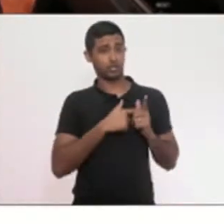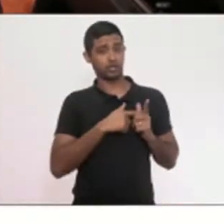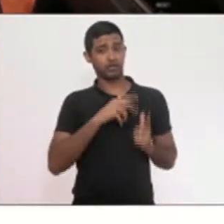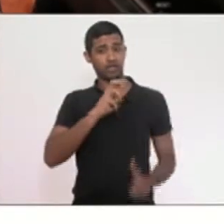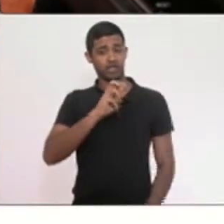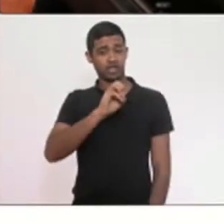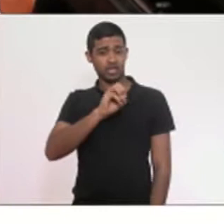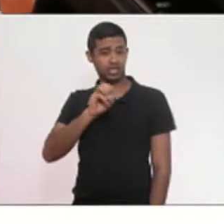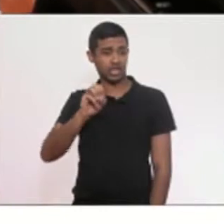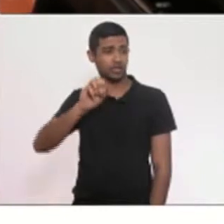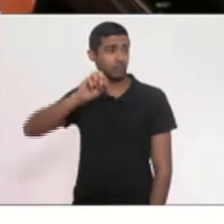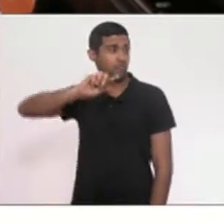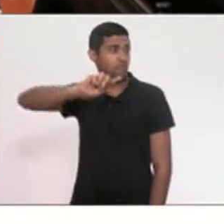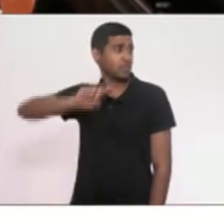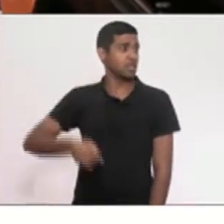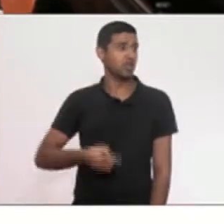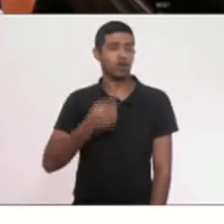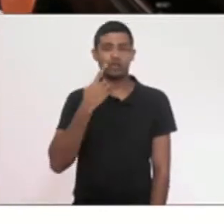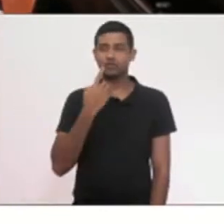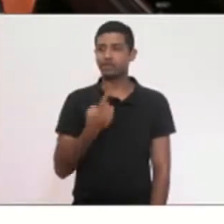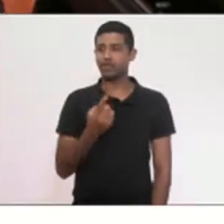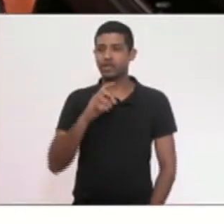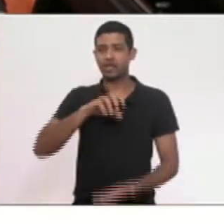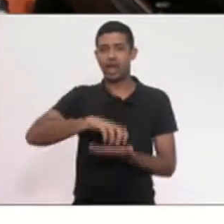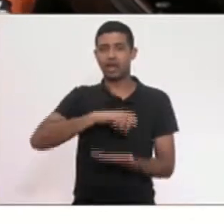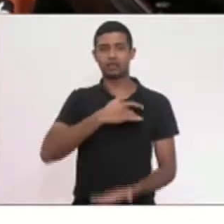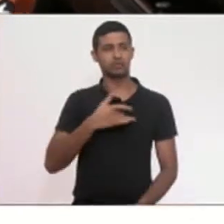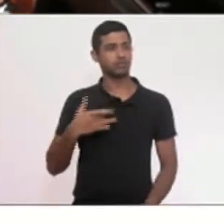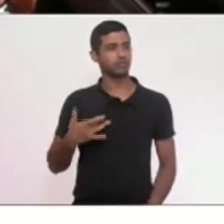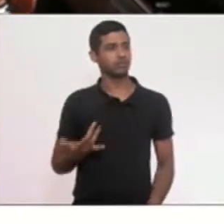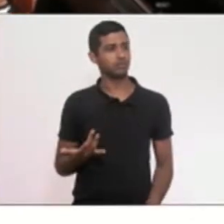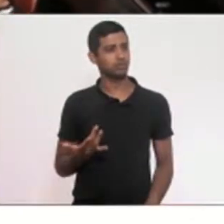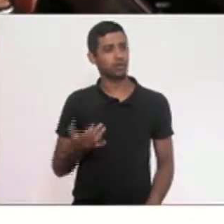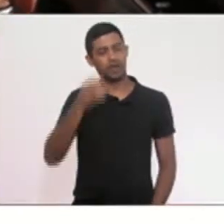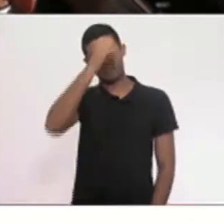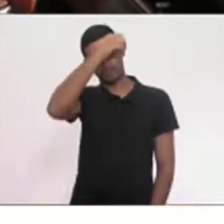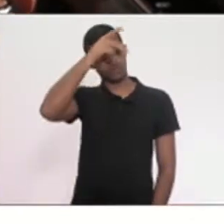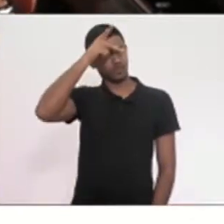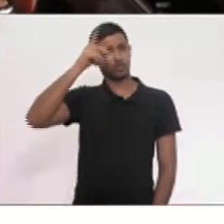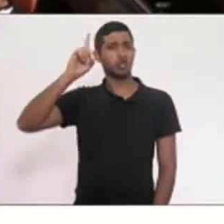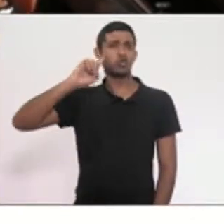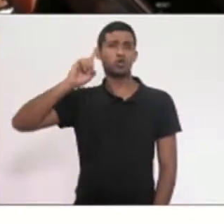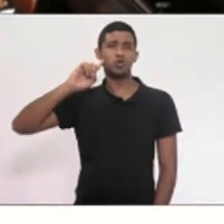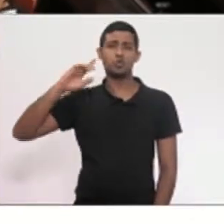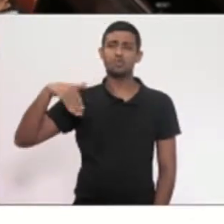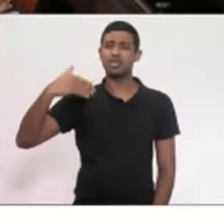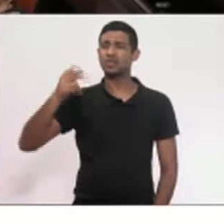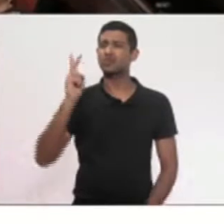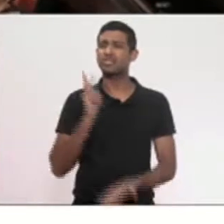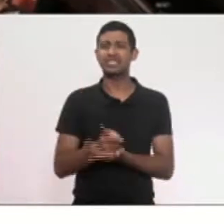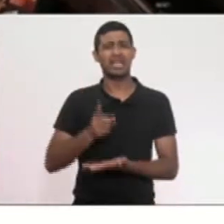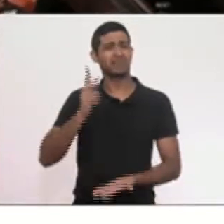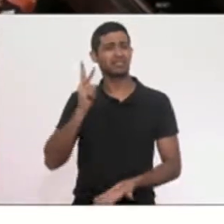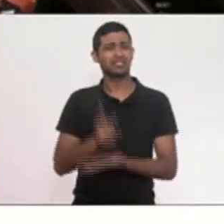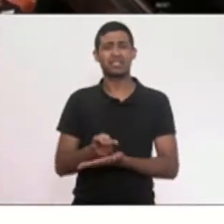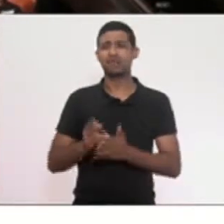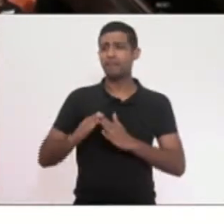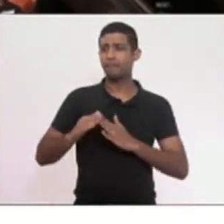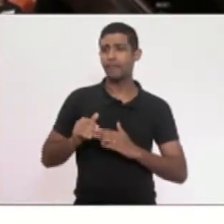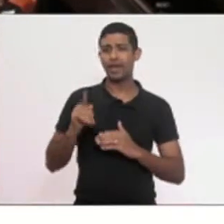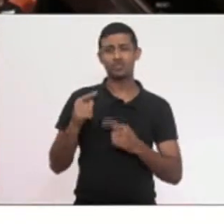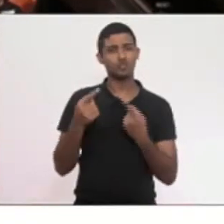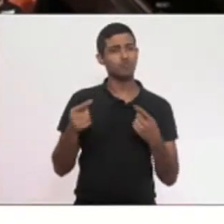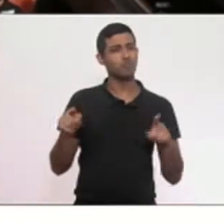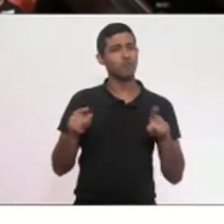500 milhões. Essa mesma prefeitura está pedindo, todo domingo, gol no Fantástico, música no Fantástico,